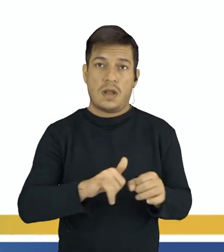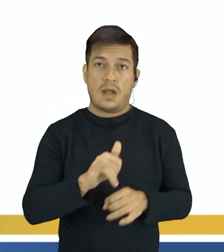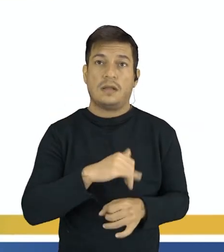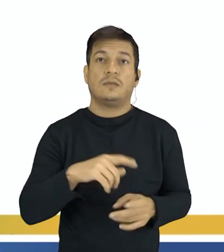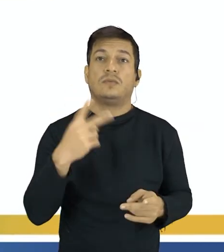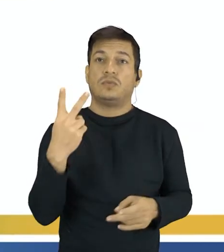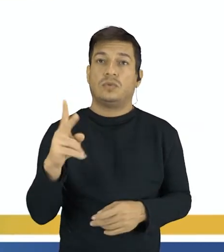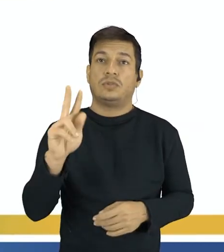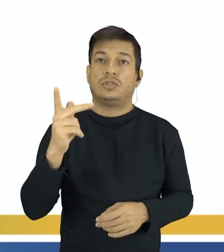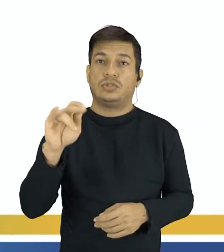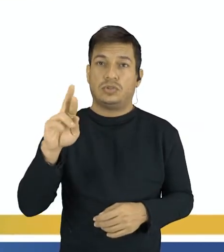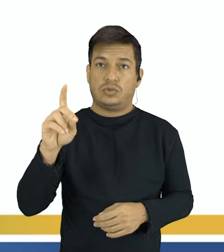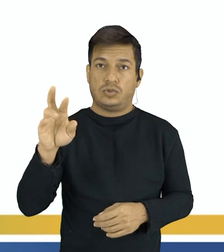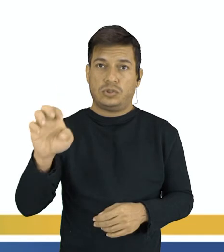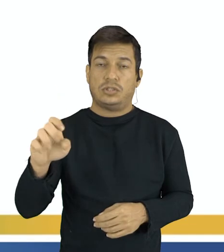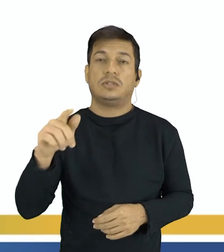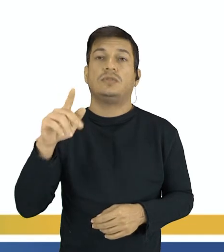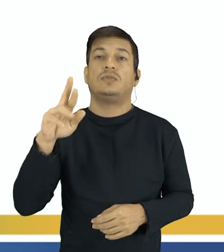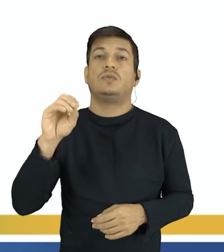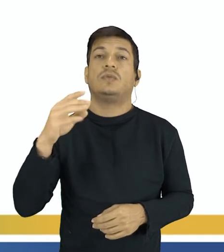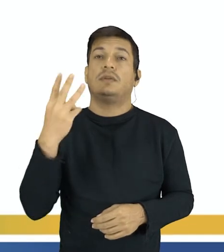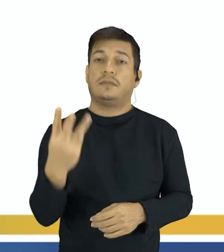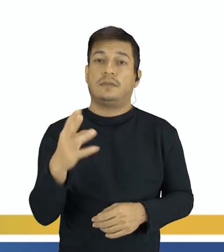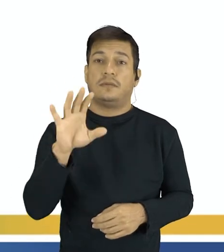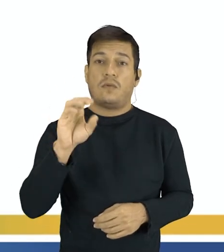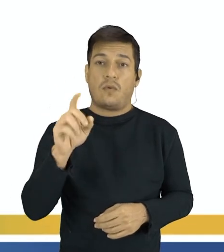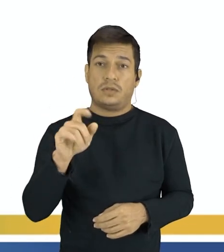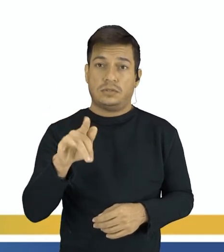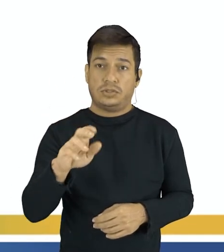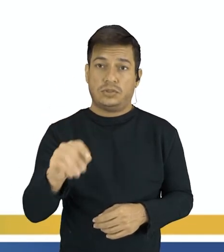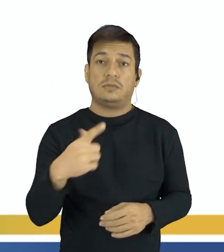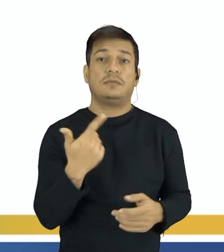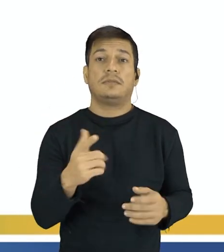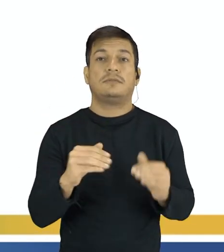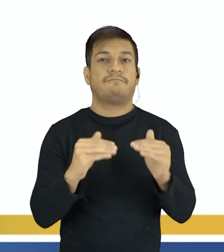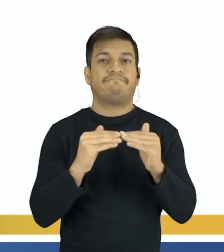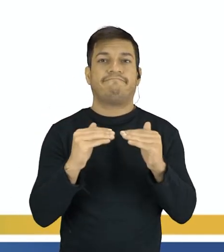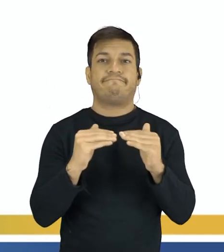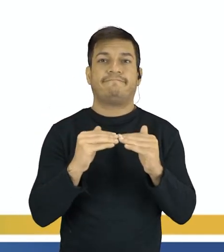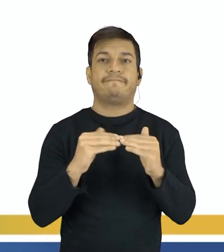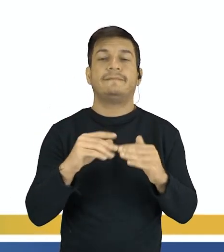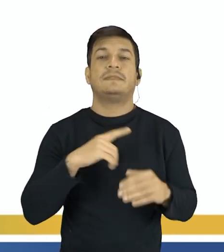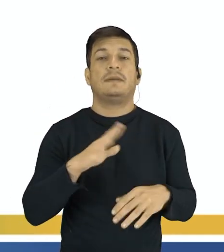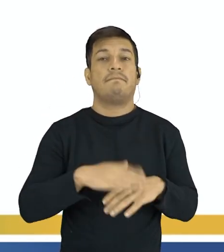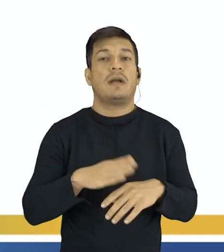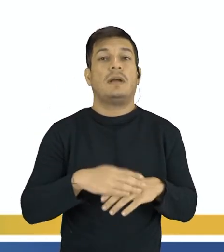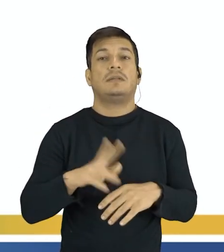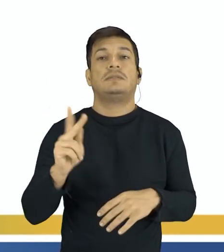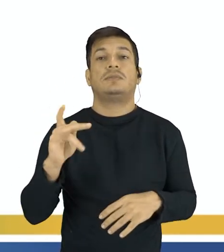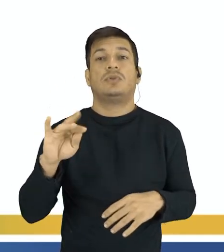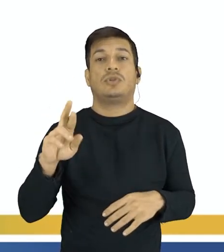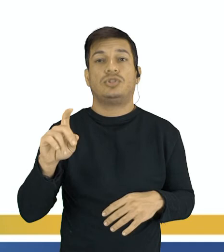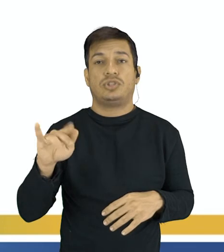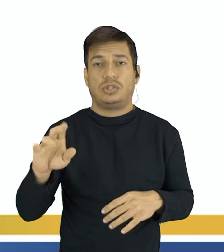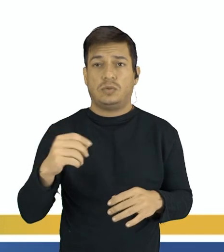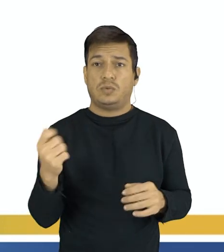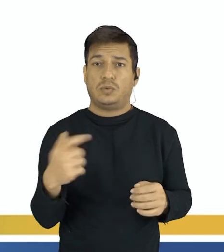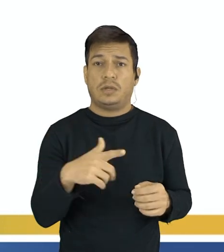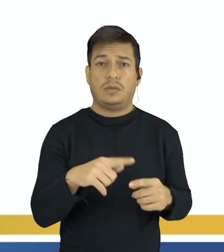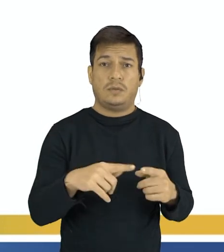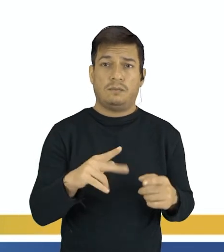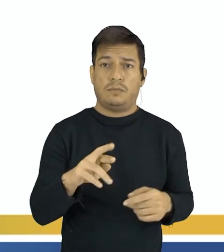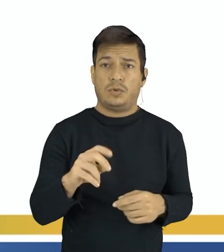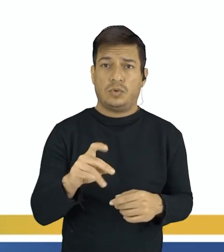dois de hidrogênio e três de oxigênio. Então a gente não tem um balanceamento, tem mais hidrogênio no reagente do que no